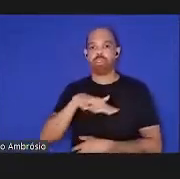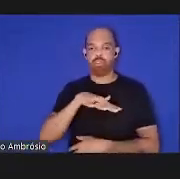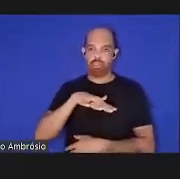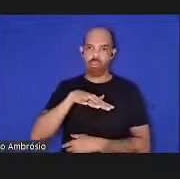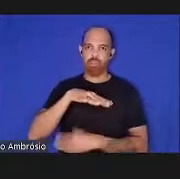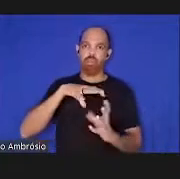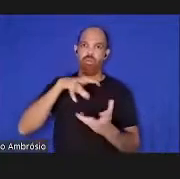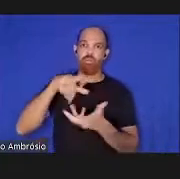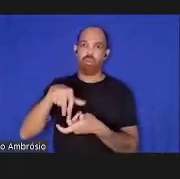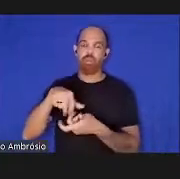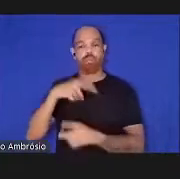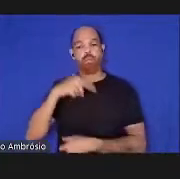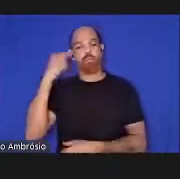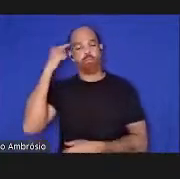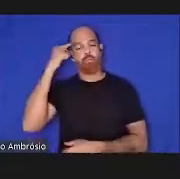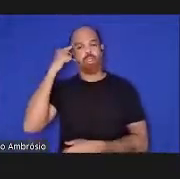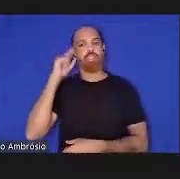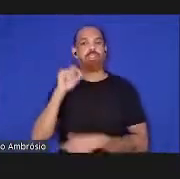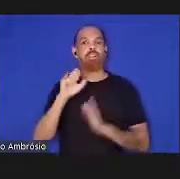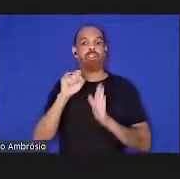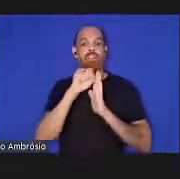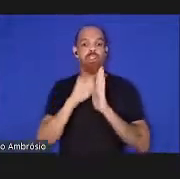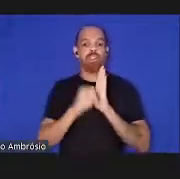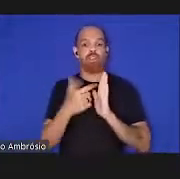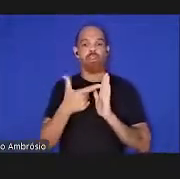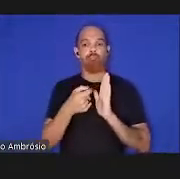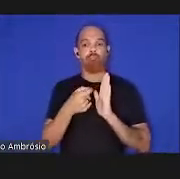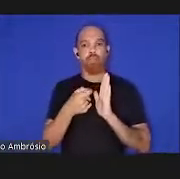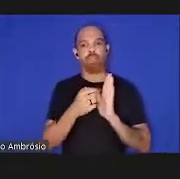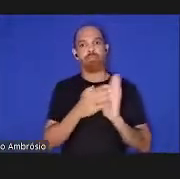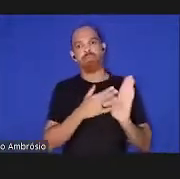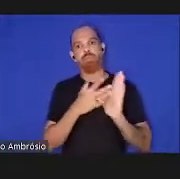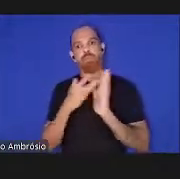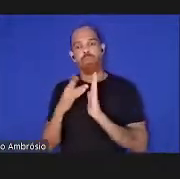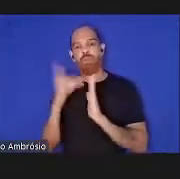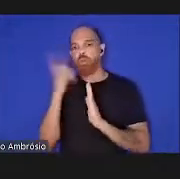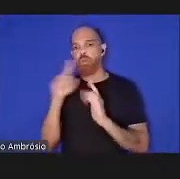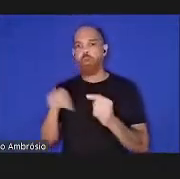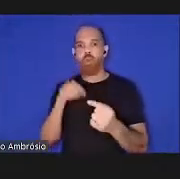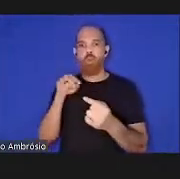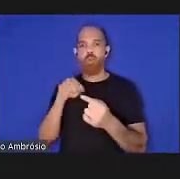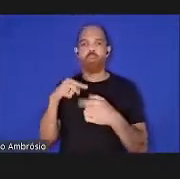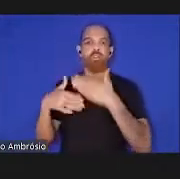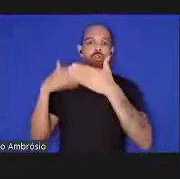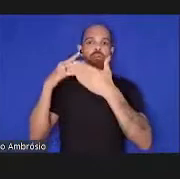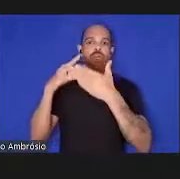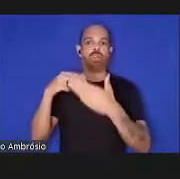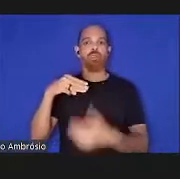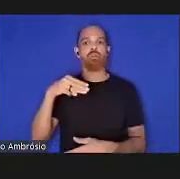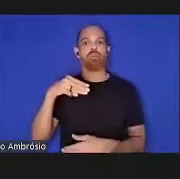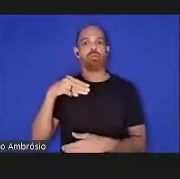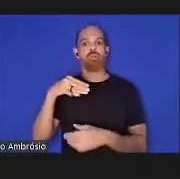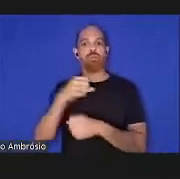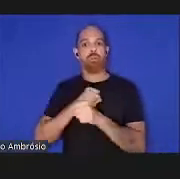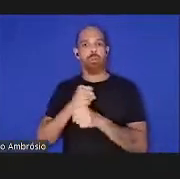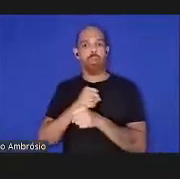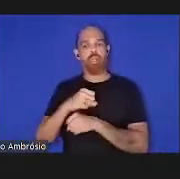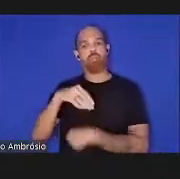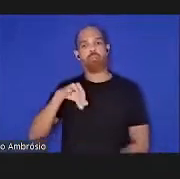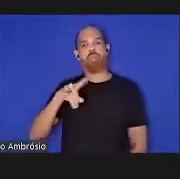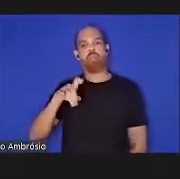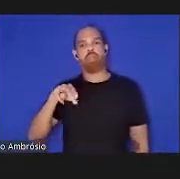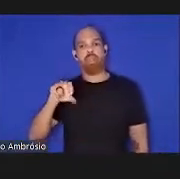pensar dominou o fim do século XX e justificou os objetivos do desenvolvimento do milênio logo esse conceito